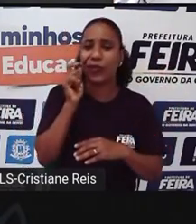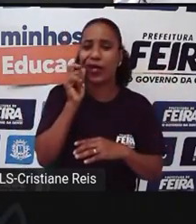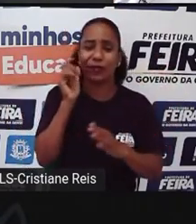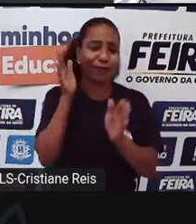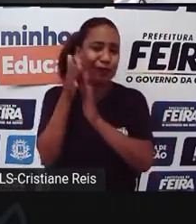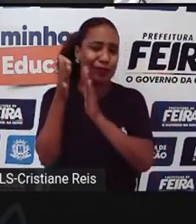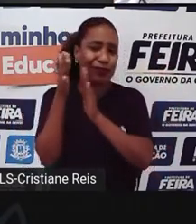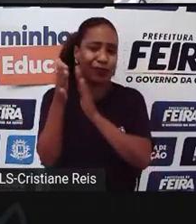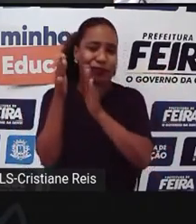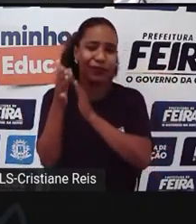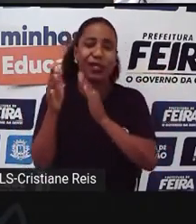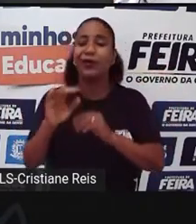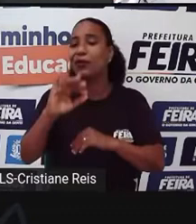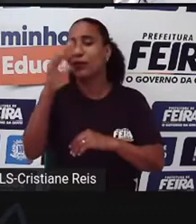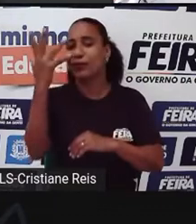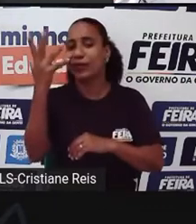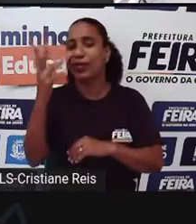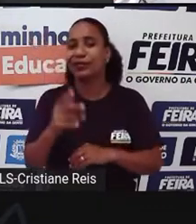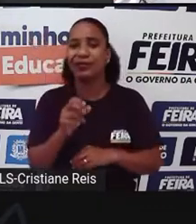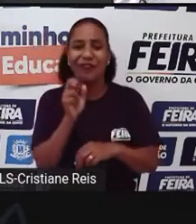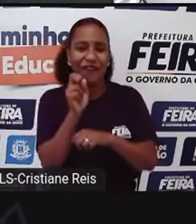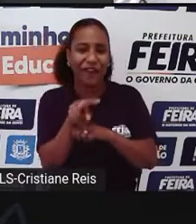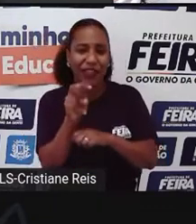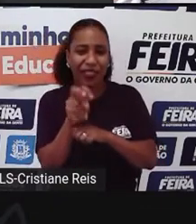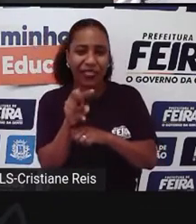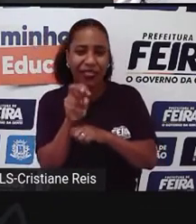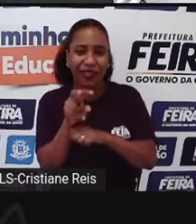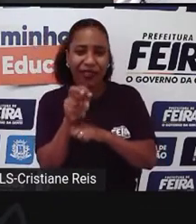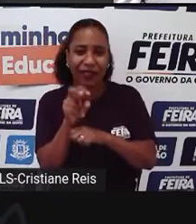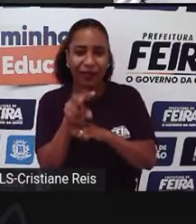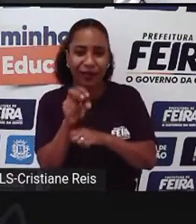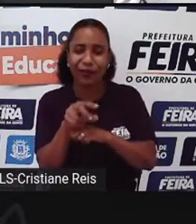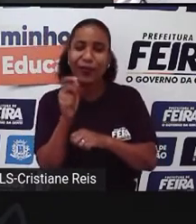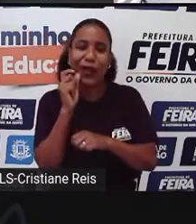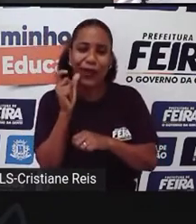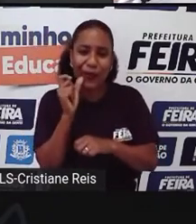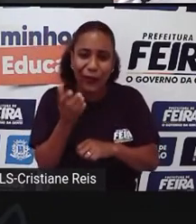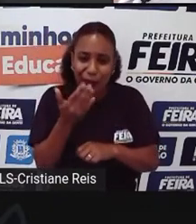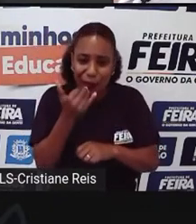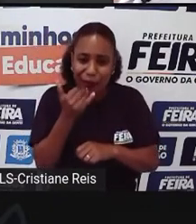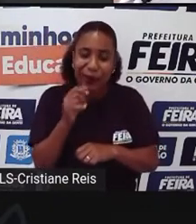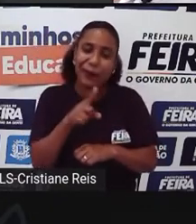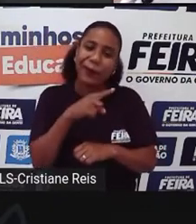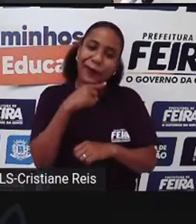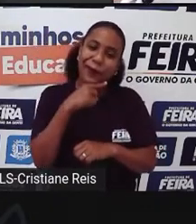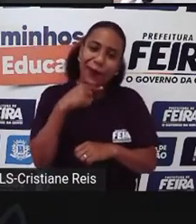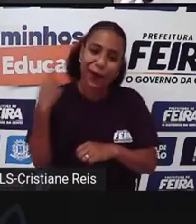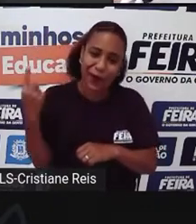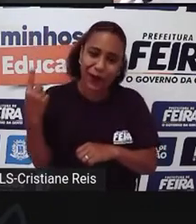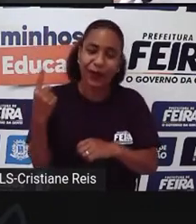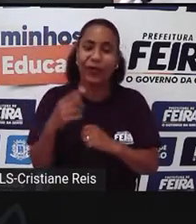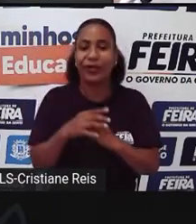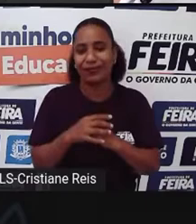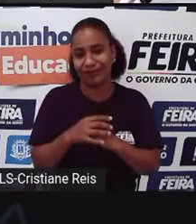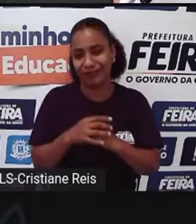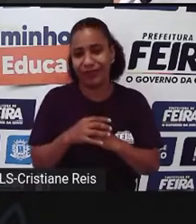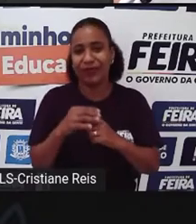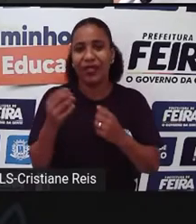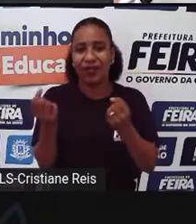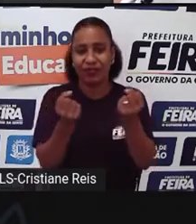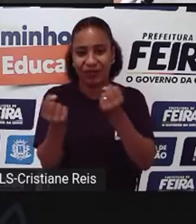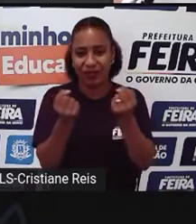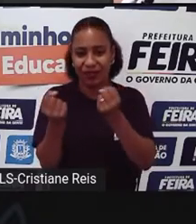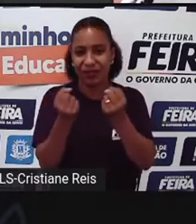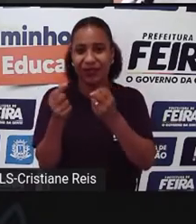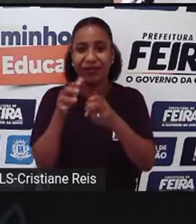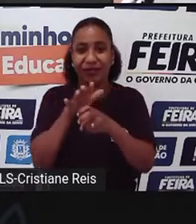Morrem Envenenados Tem muito caso De envenenamento De gatos Principalmente Em situação De condomínio Só